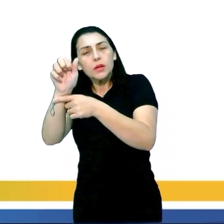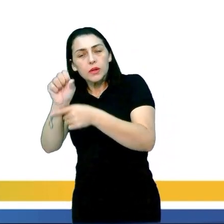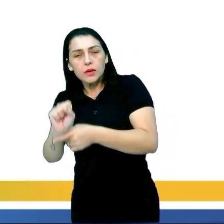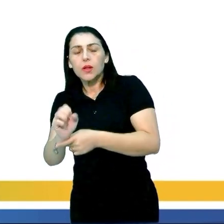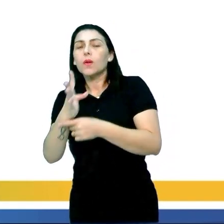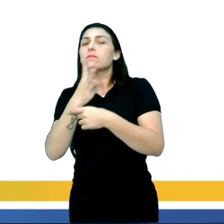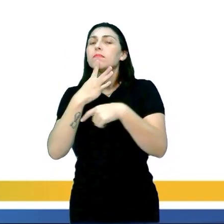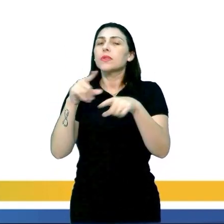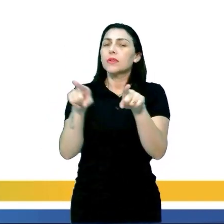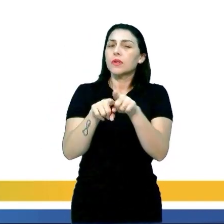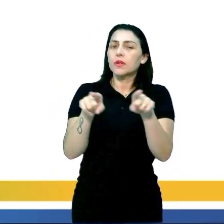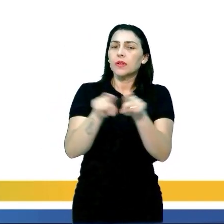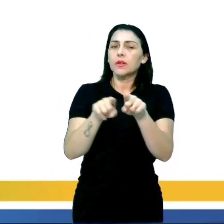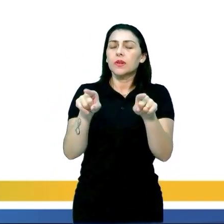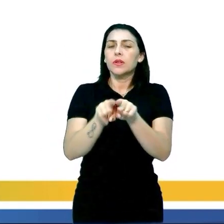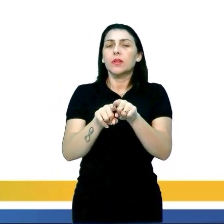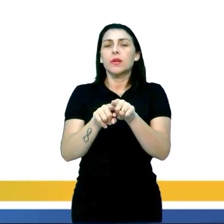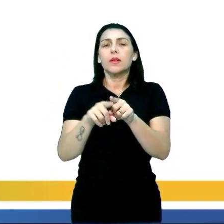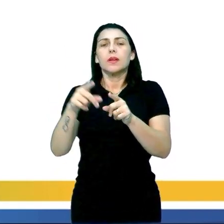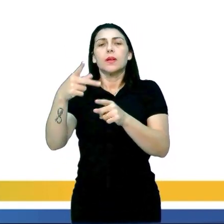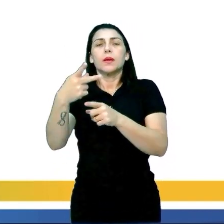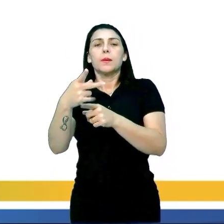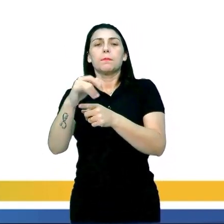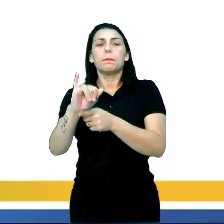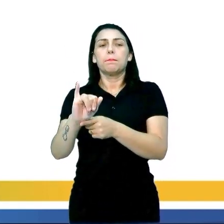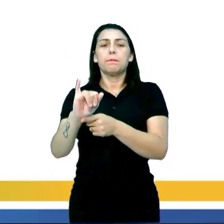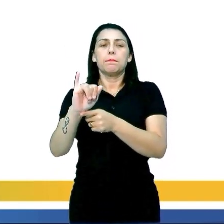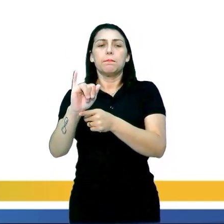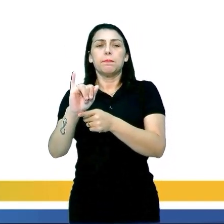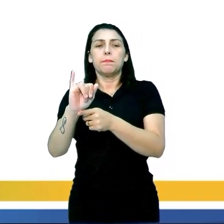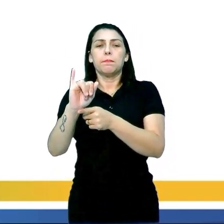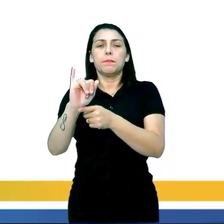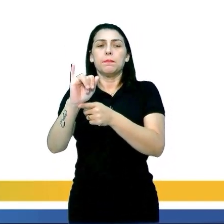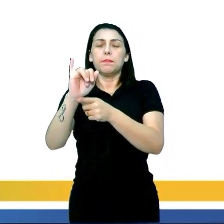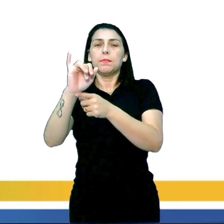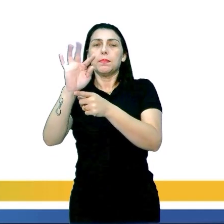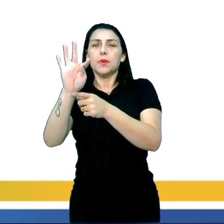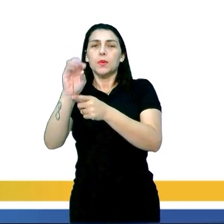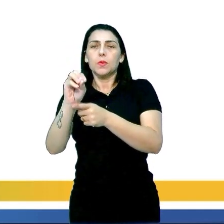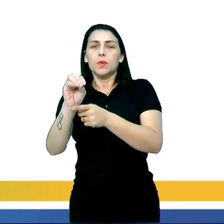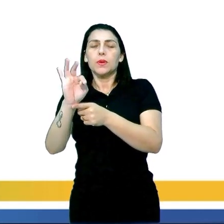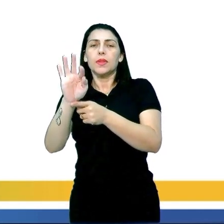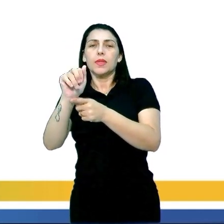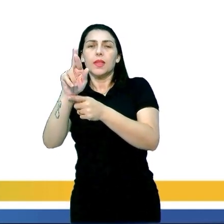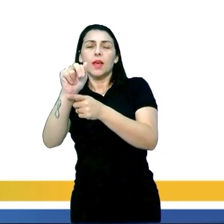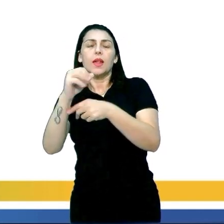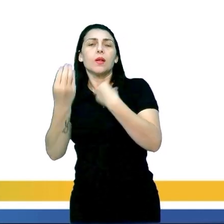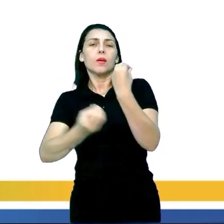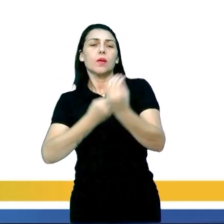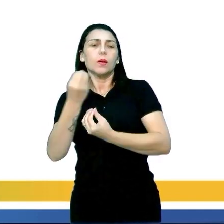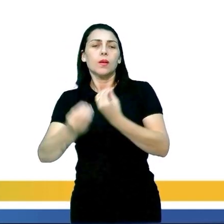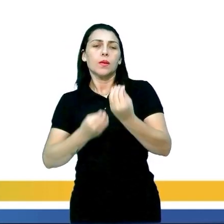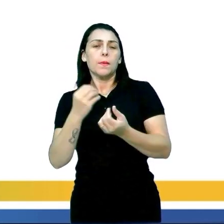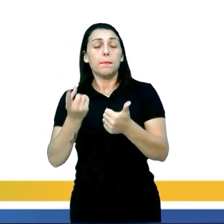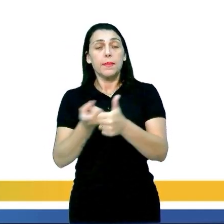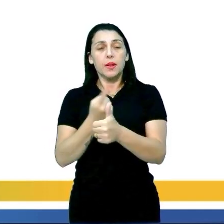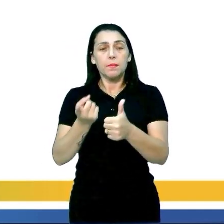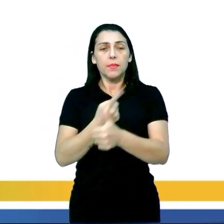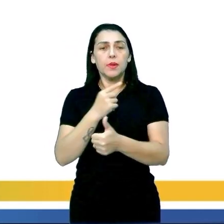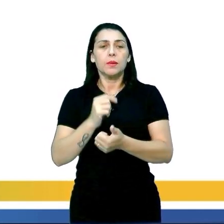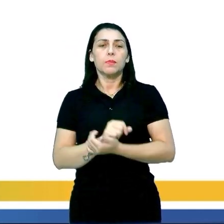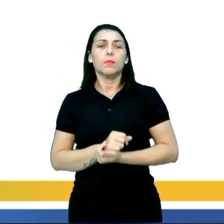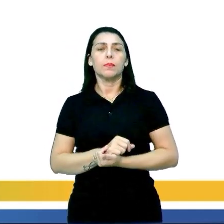conhecida também como a pituitária, tá certo? E como é que ela vai agir aí nas outras glândulas? Primeiro,